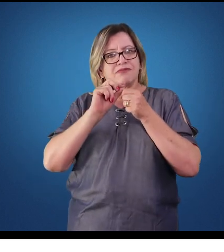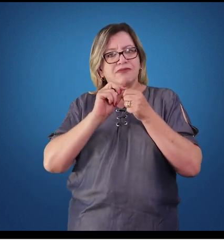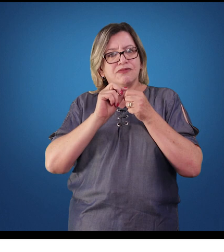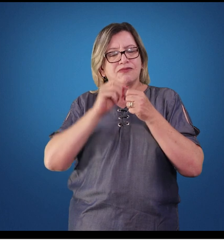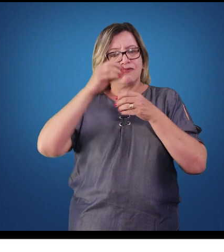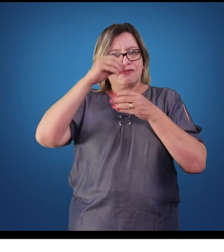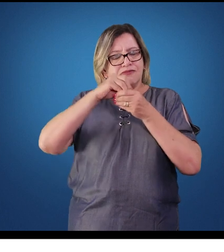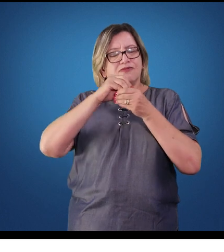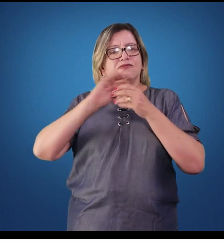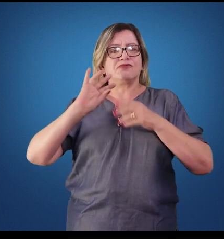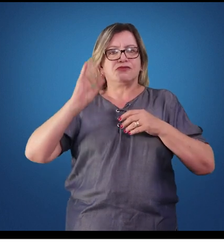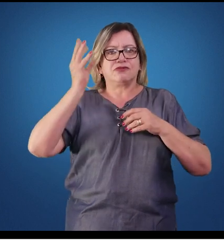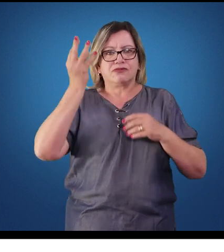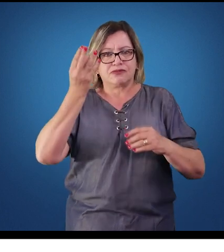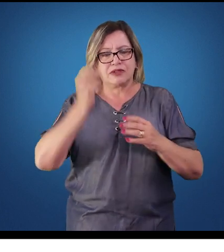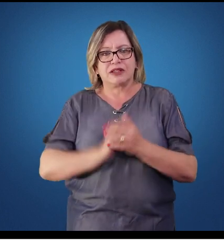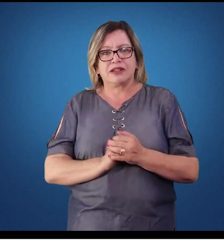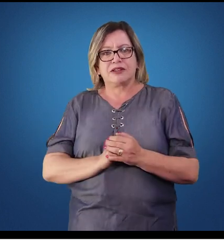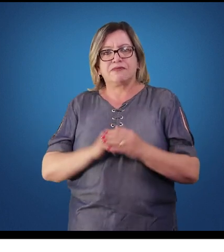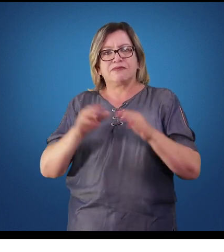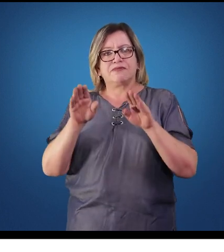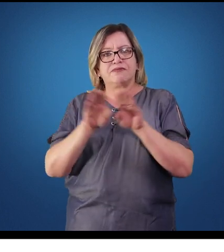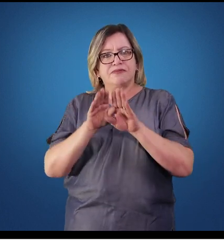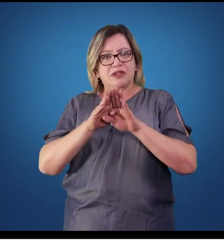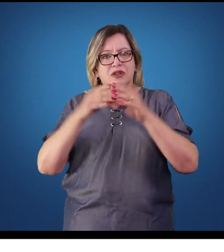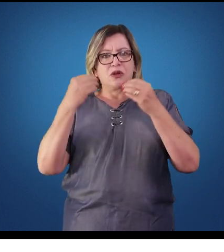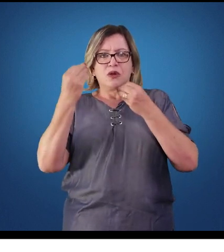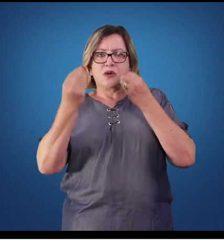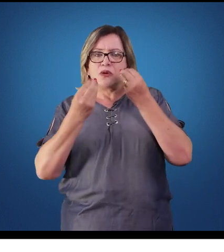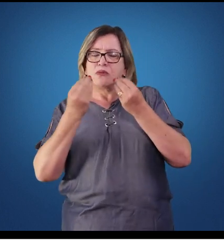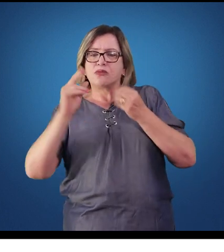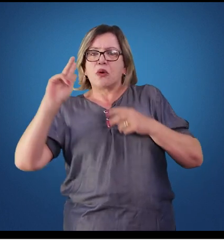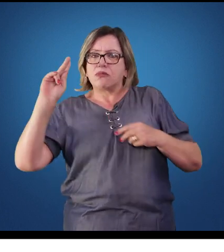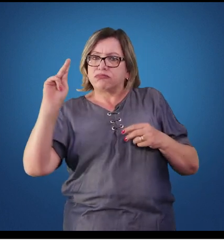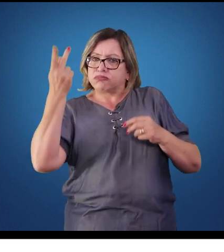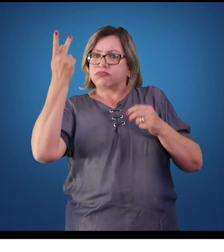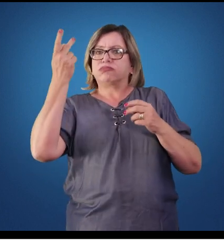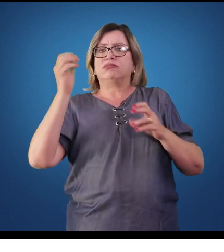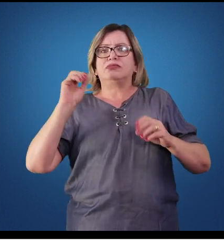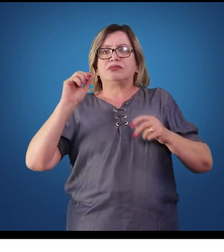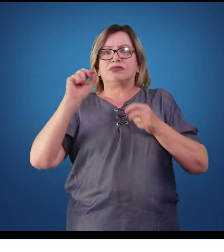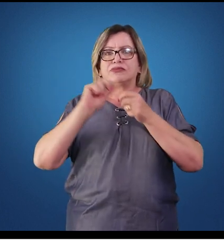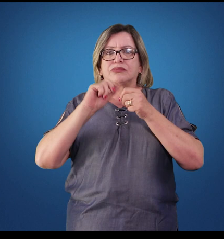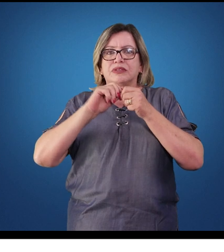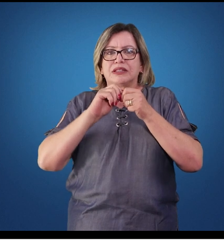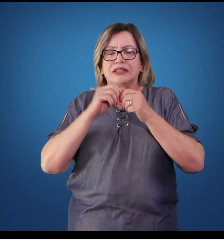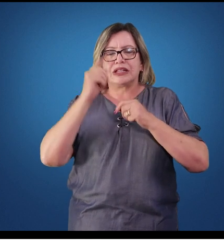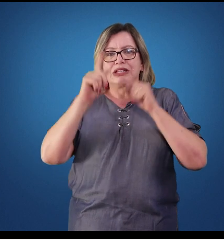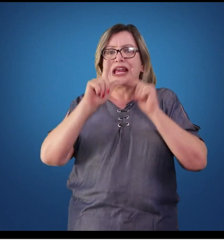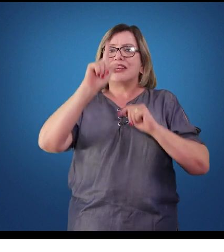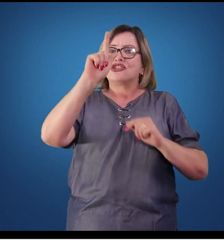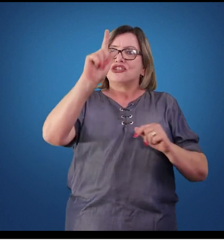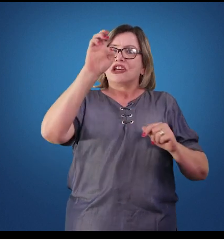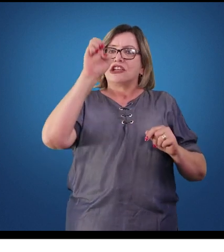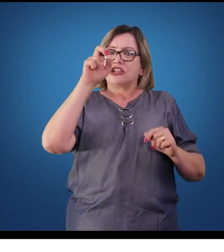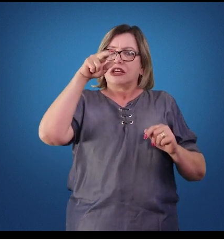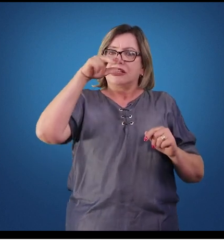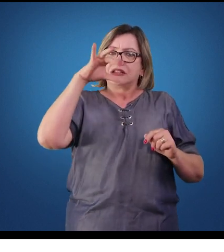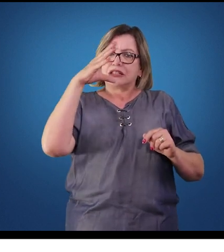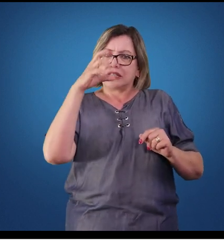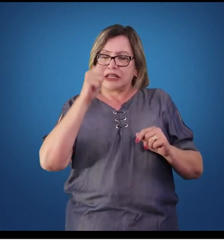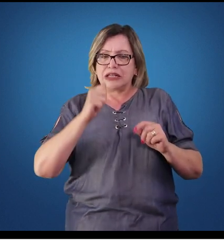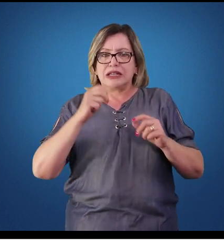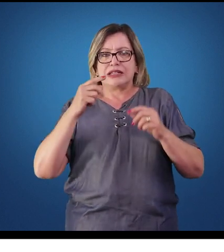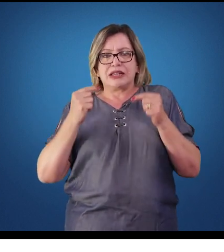nessa célula. Uma outra forma clássica de atuação dos hormônios é através da expressão gênica, ou seja, esse